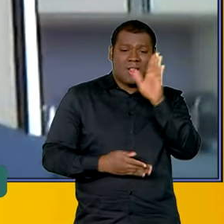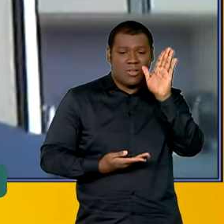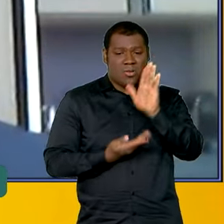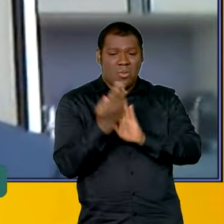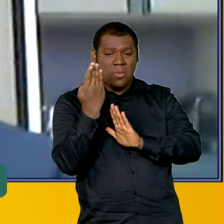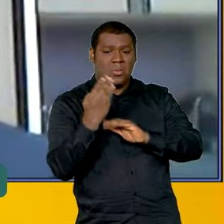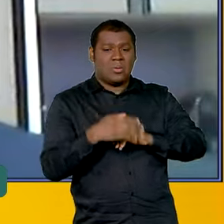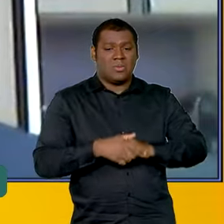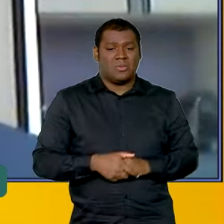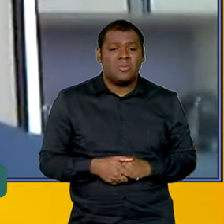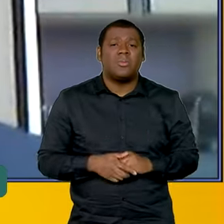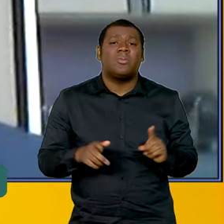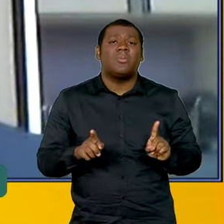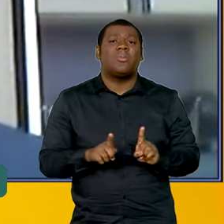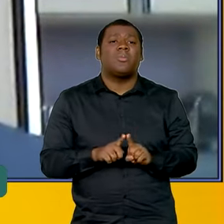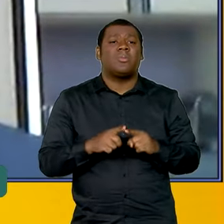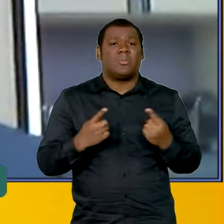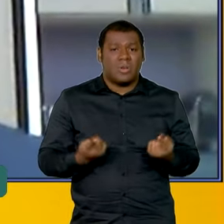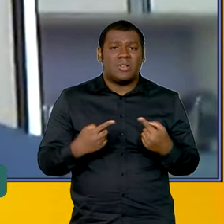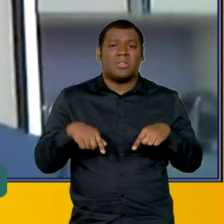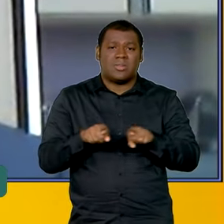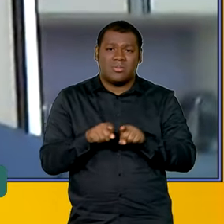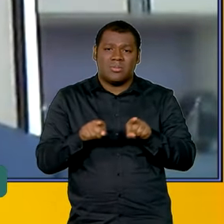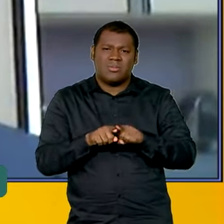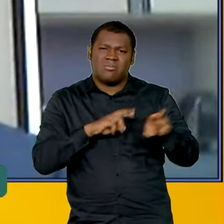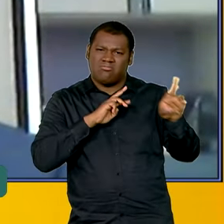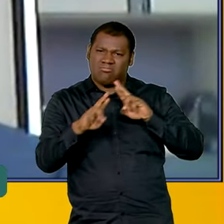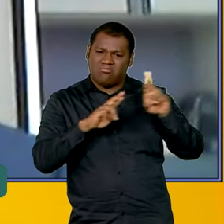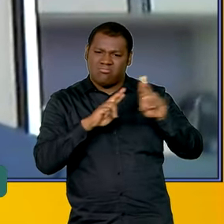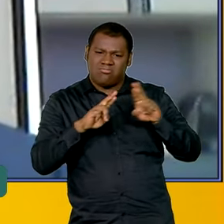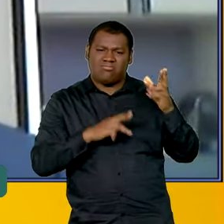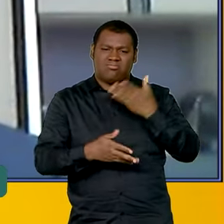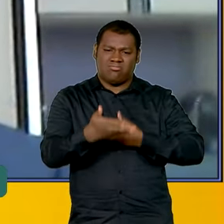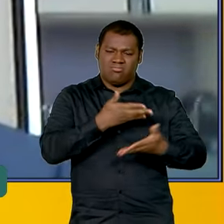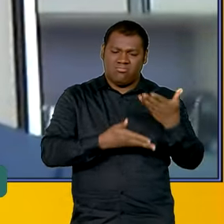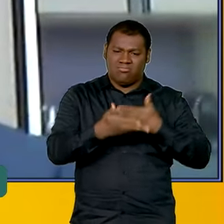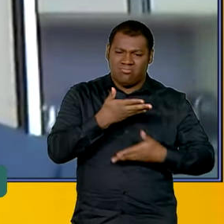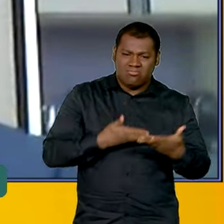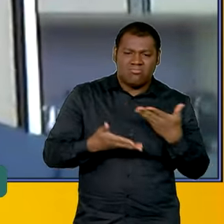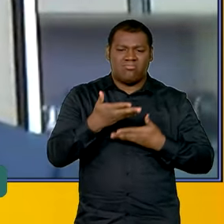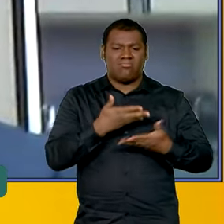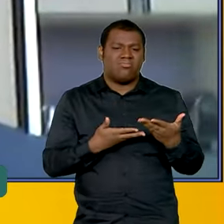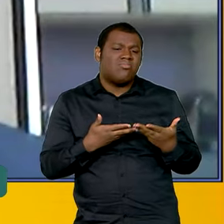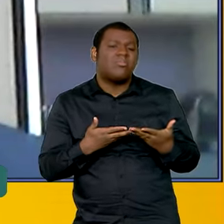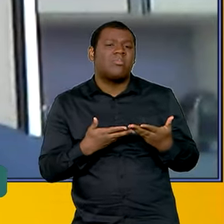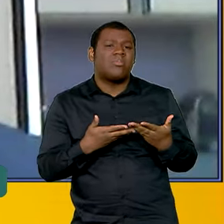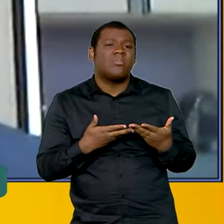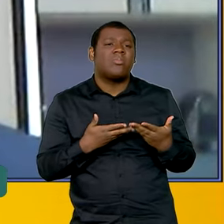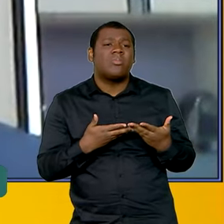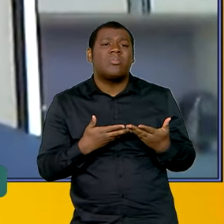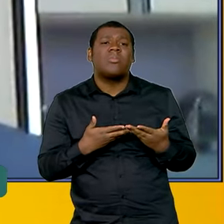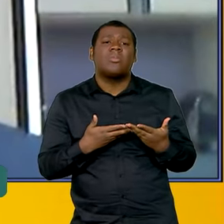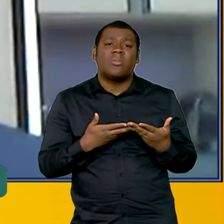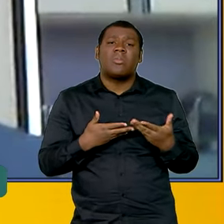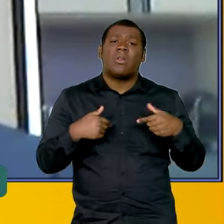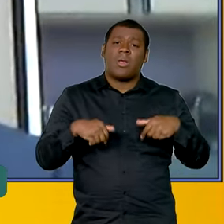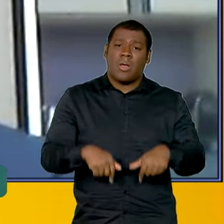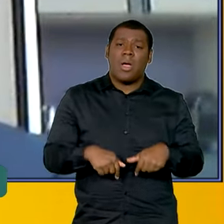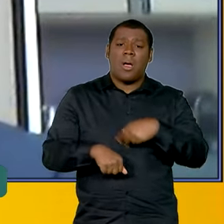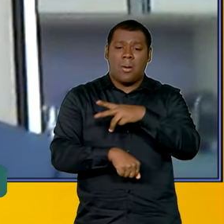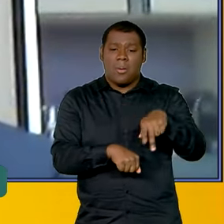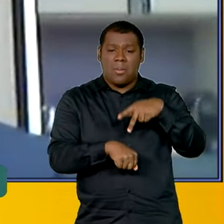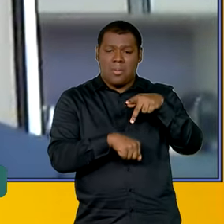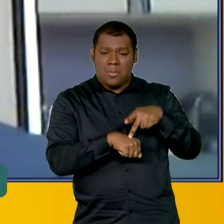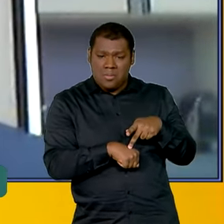continente, mas também o estreitamento de laços. É necessário que cada vez mais nós conversemos os países da